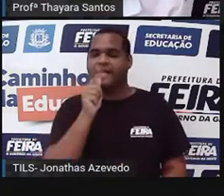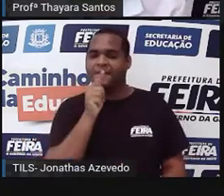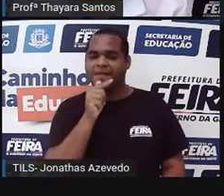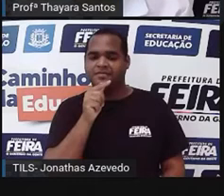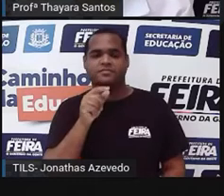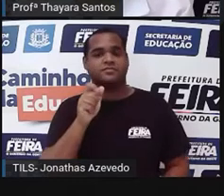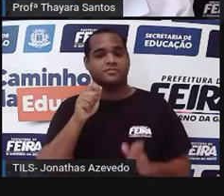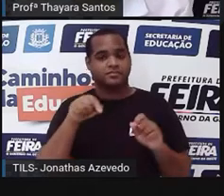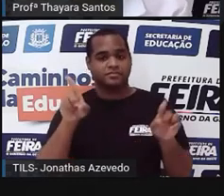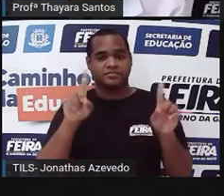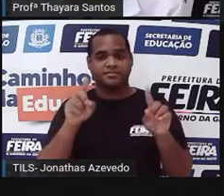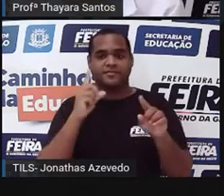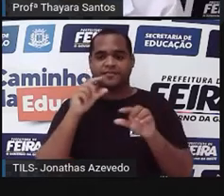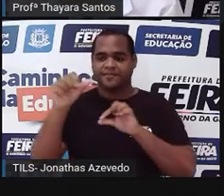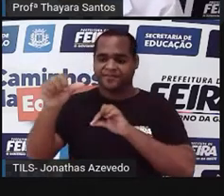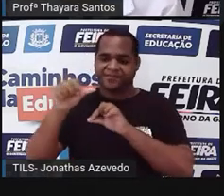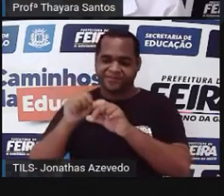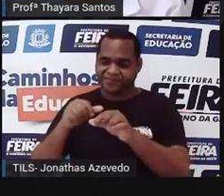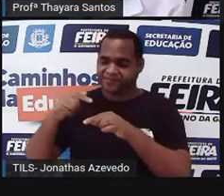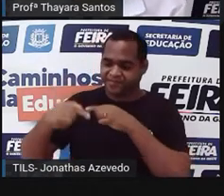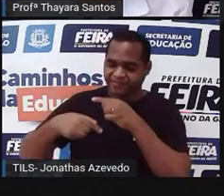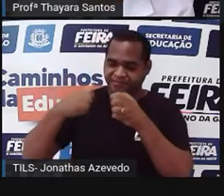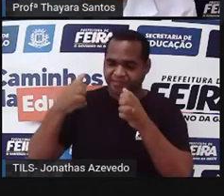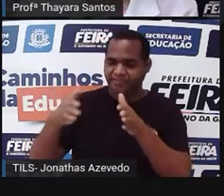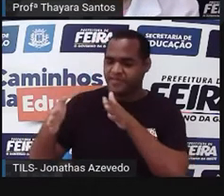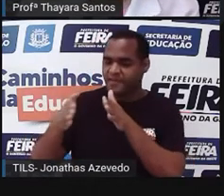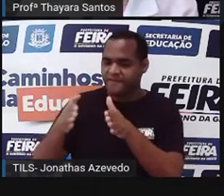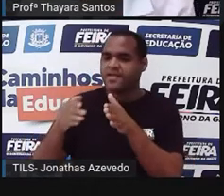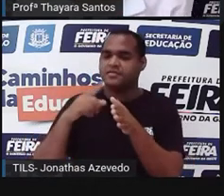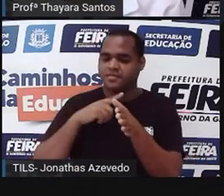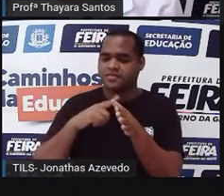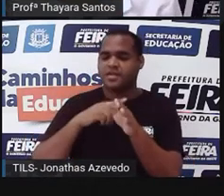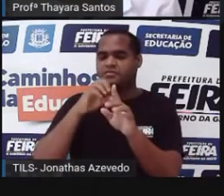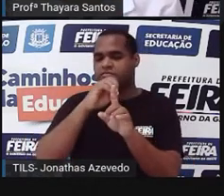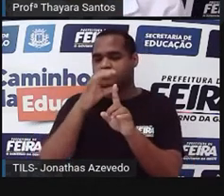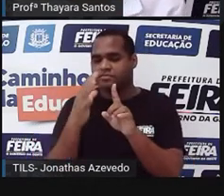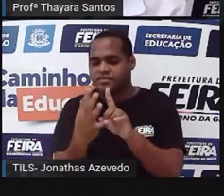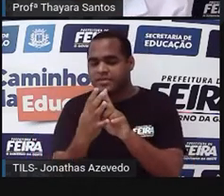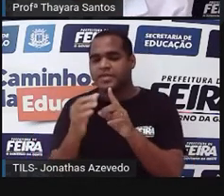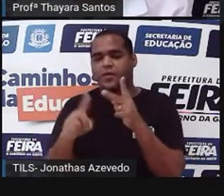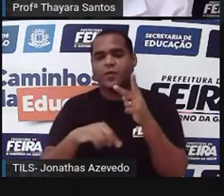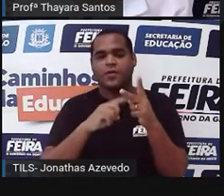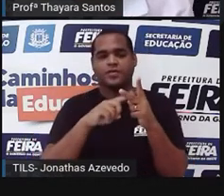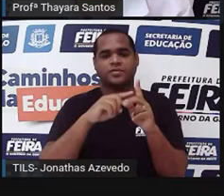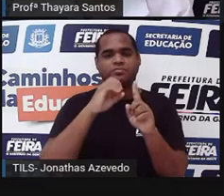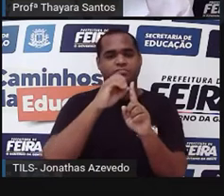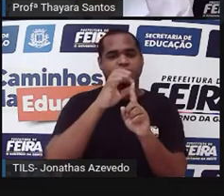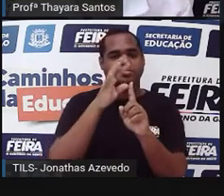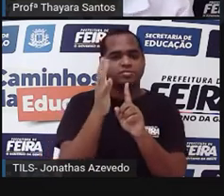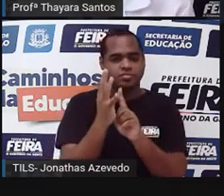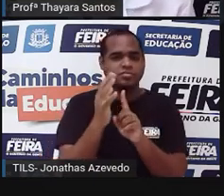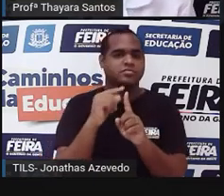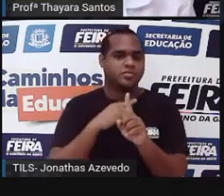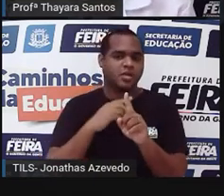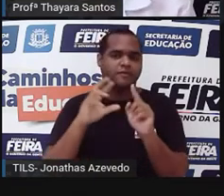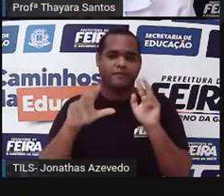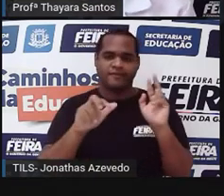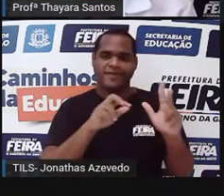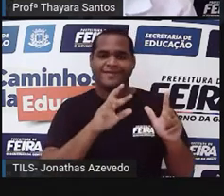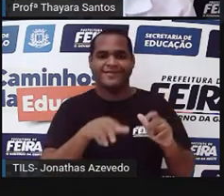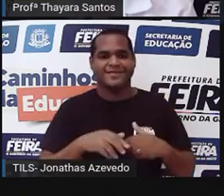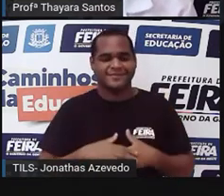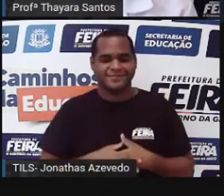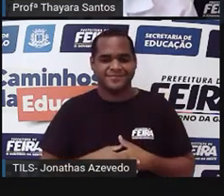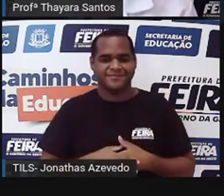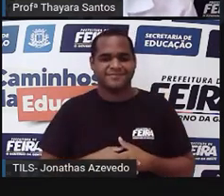também têm o que a gente chama de alternância de geração, Uma fase ela tá no gametófito, outra fase ela tá no esporófito, mas a